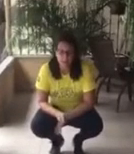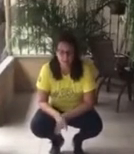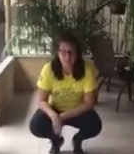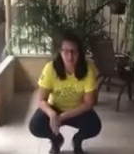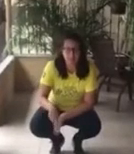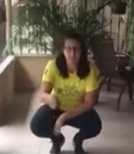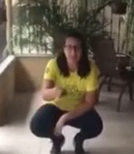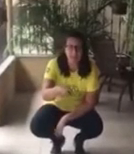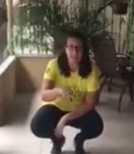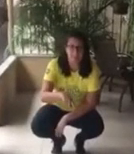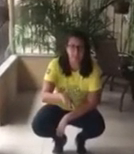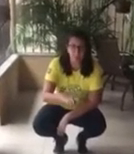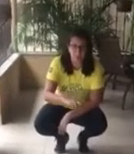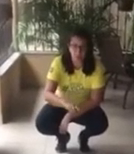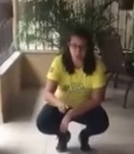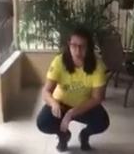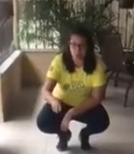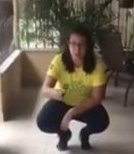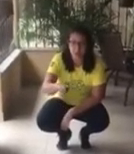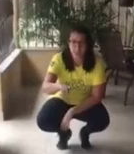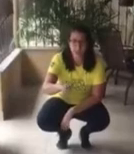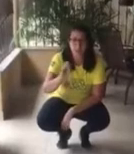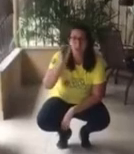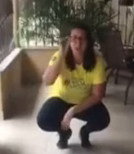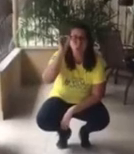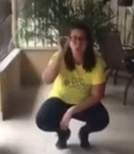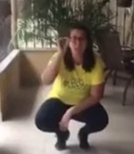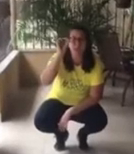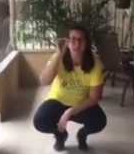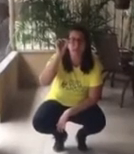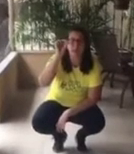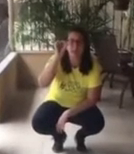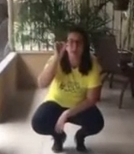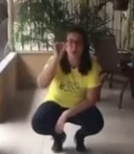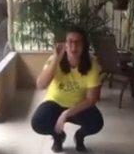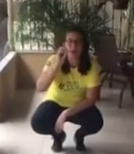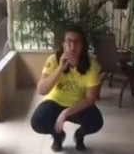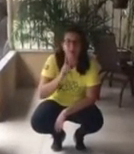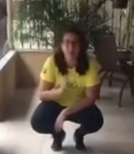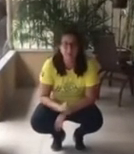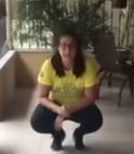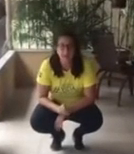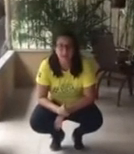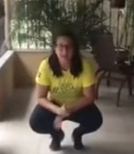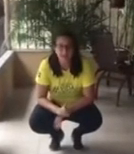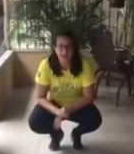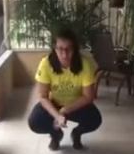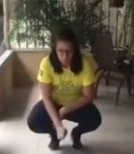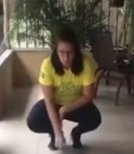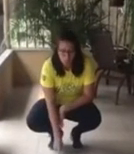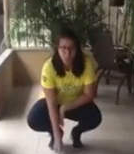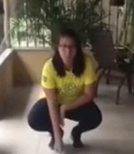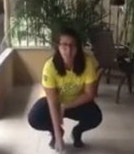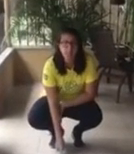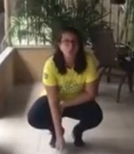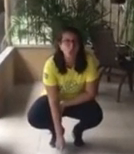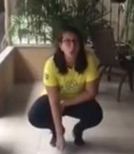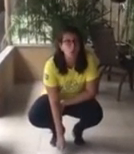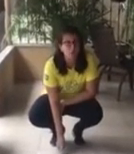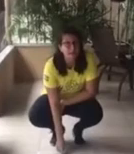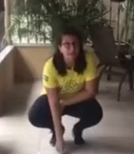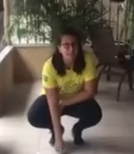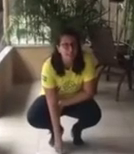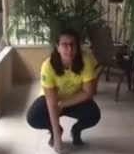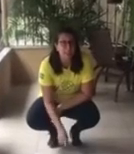Amarelinha pronta, eu fiz ela de fita crepe, coloquei os números dentro E estou aqui com a minha pedrinha agora Vamos lembrar a brincadeira? Onde nós temos